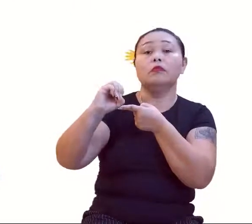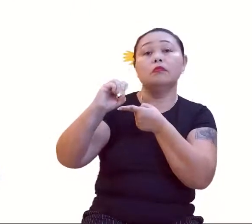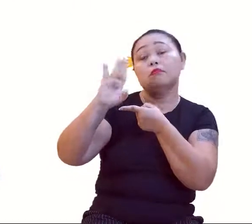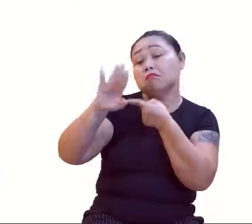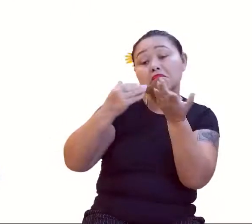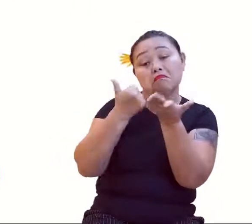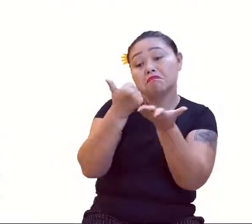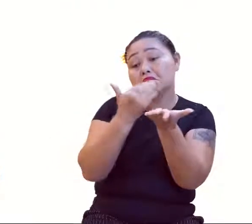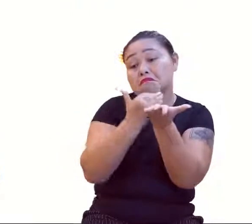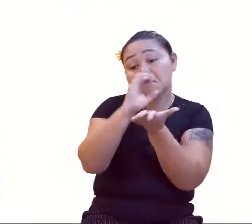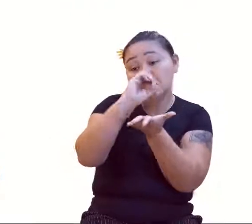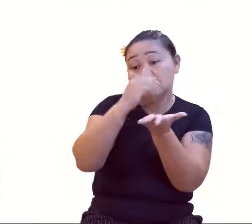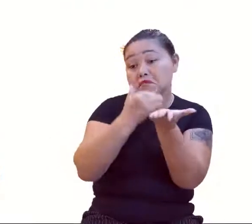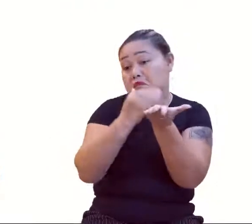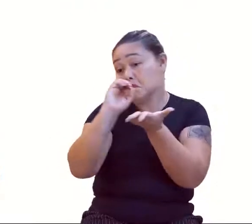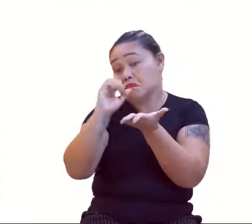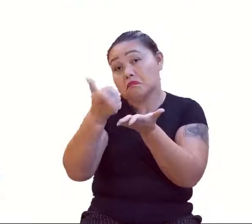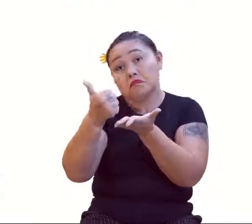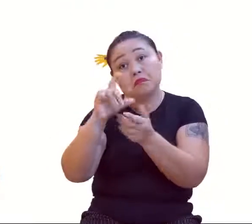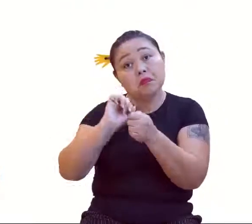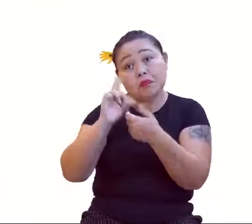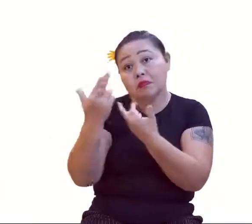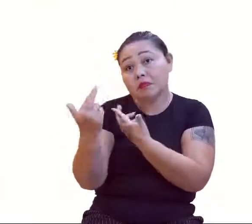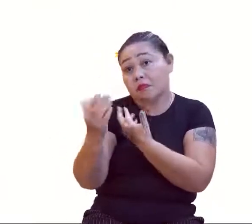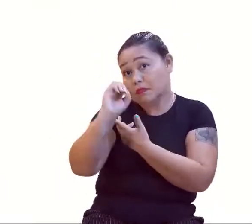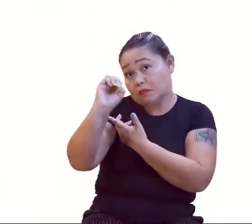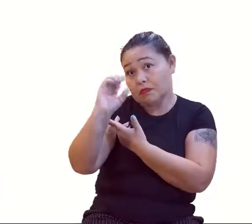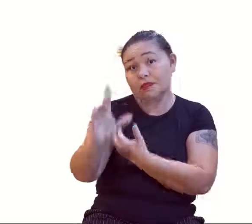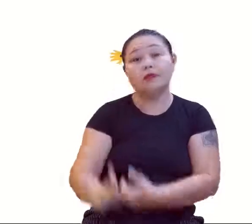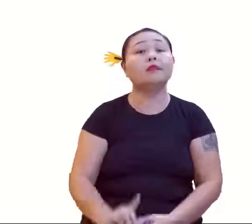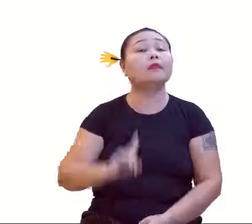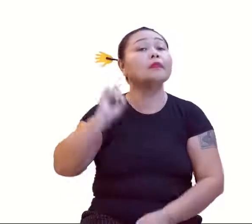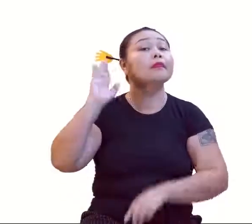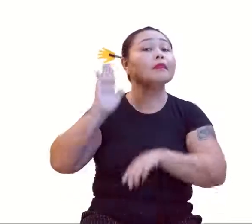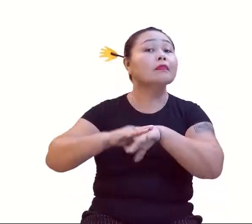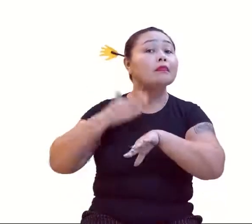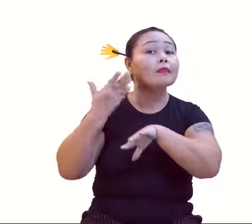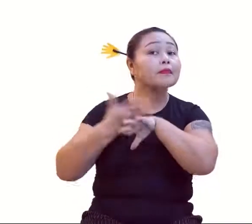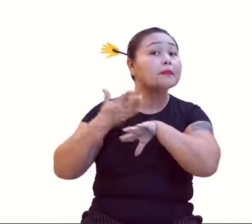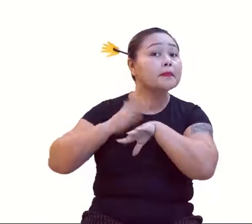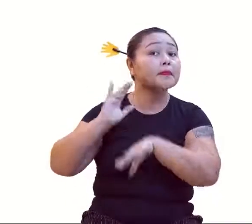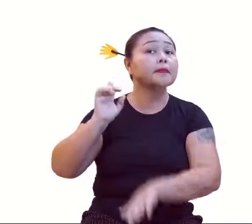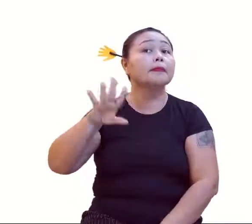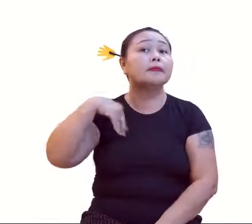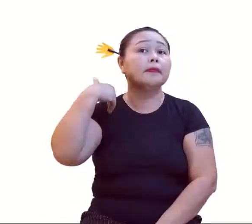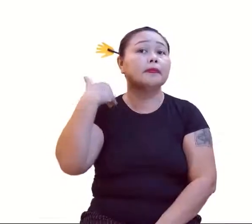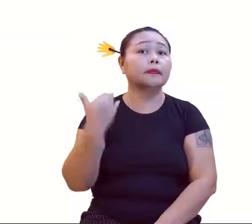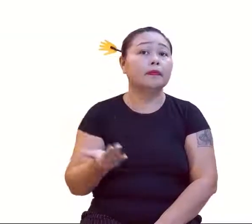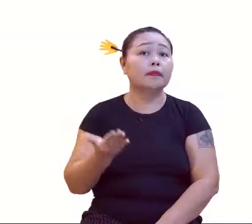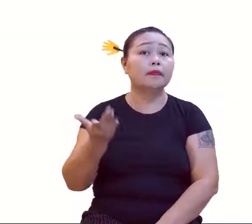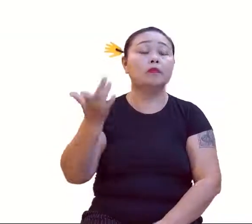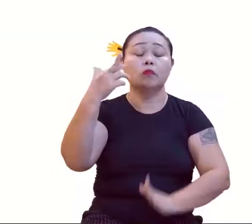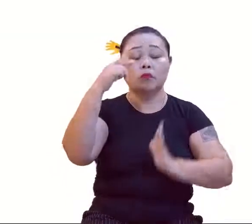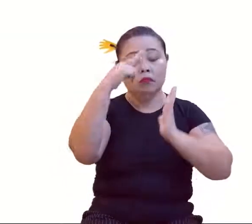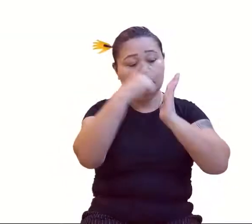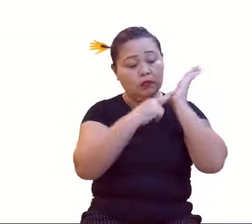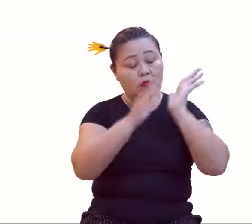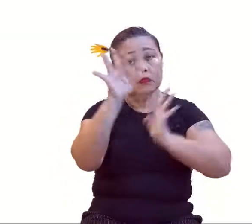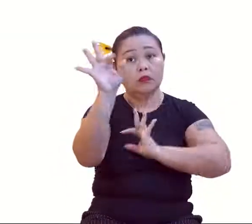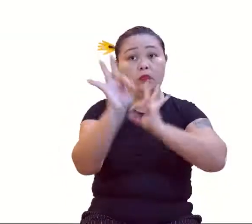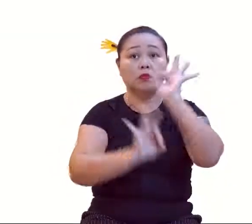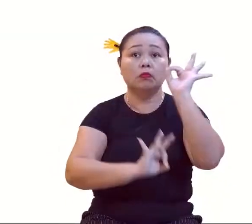começando do 1. Vamos lá mais um pouquinho? Vamos a mais uma prática, mais um exemplo, olha lá. Dada a lei de formação dos números